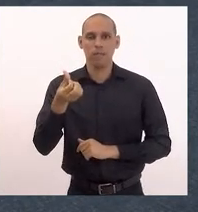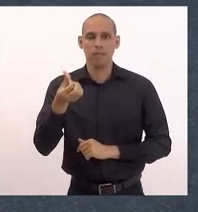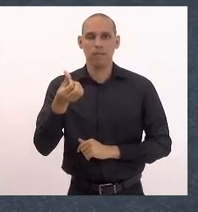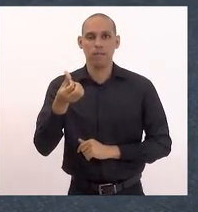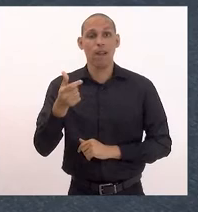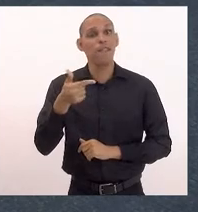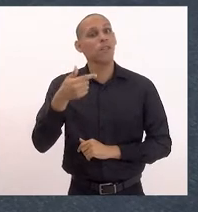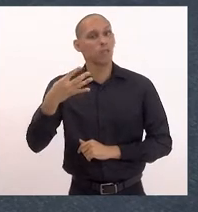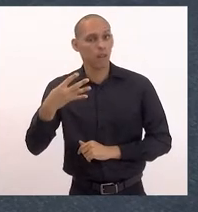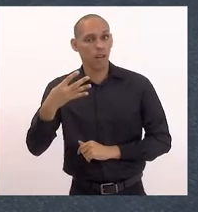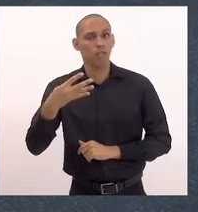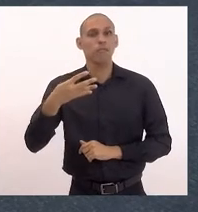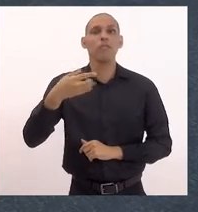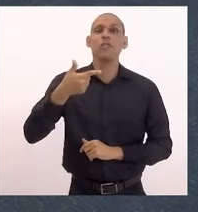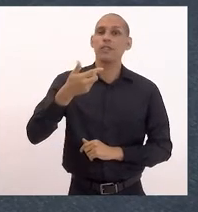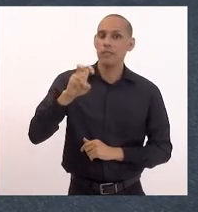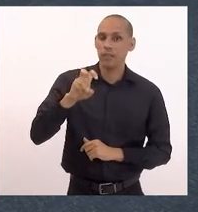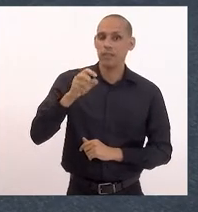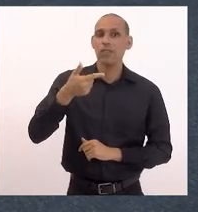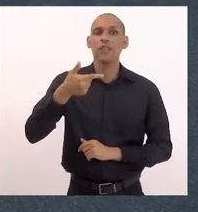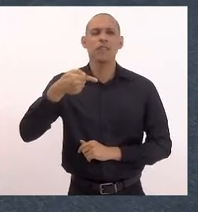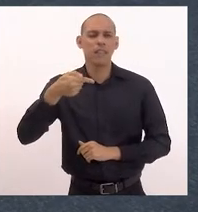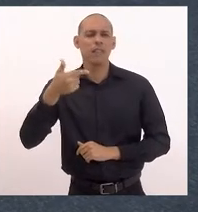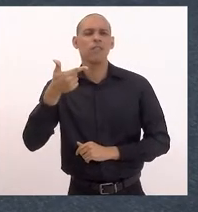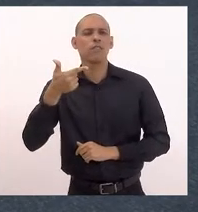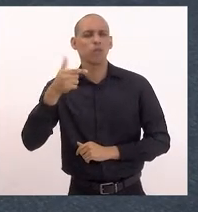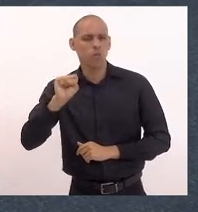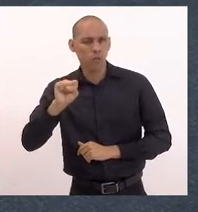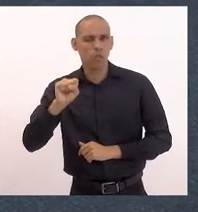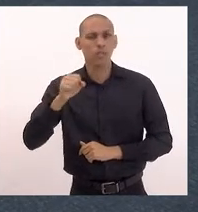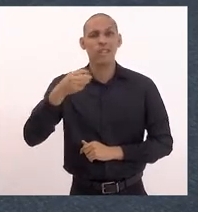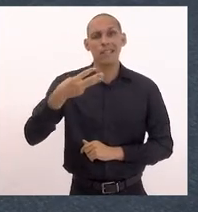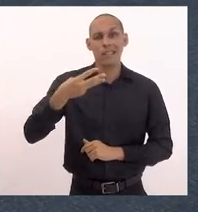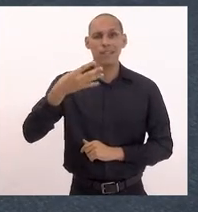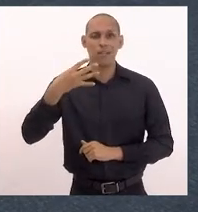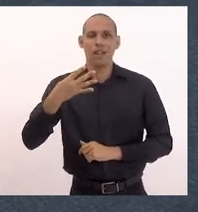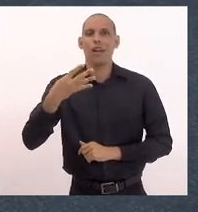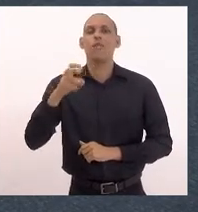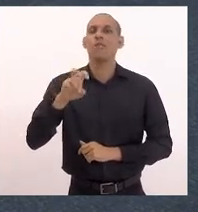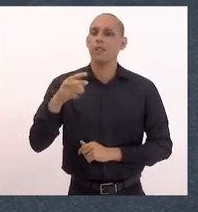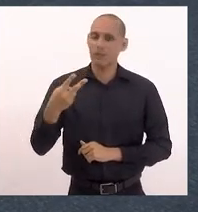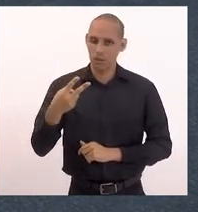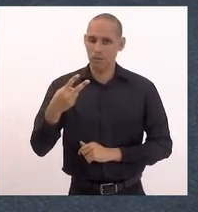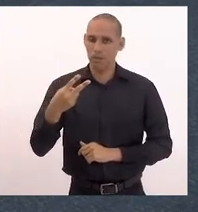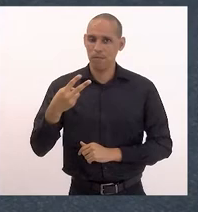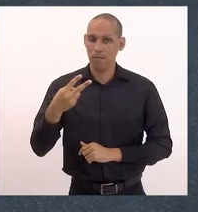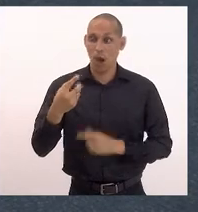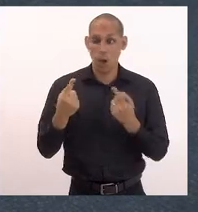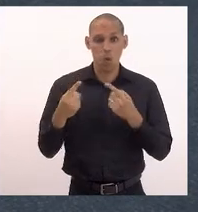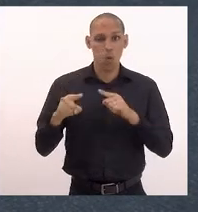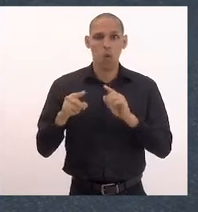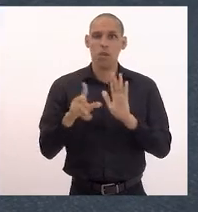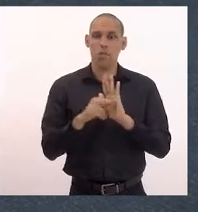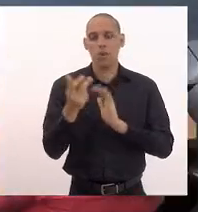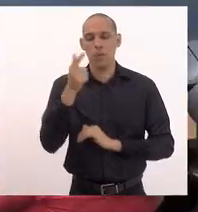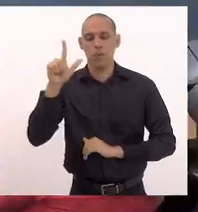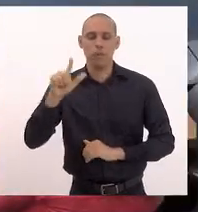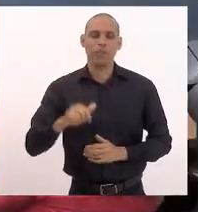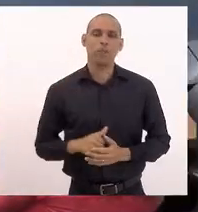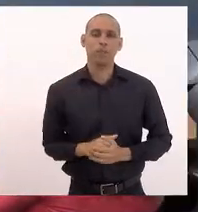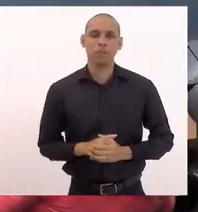emenda 24, 25, 27, 28, 34 e 52, contrárias às demais emendas.